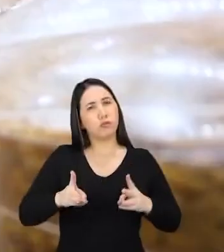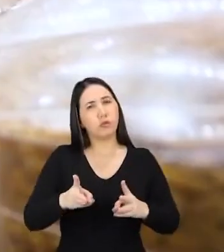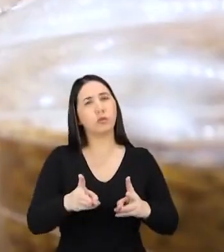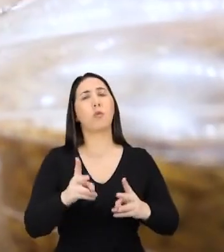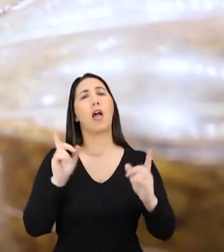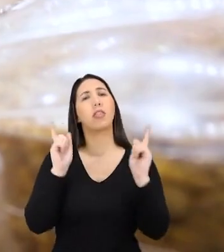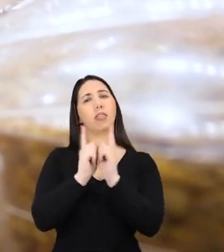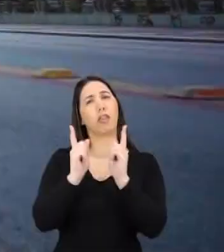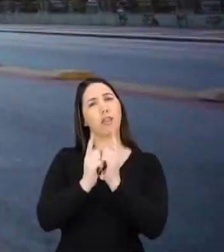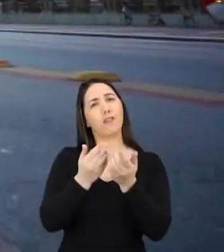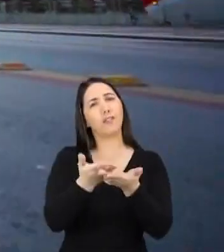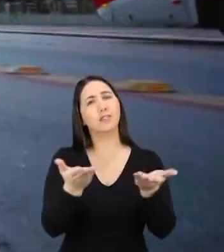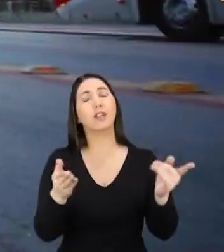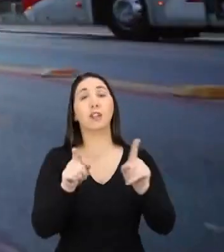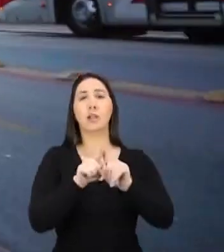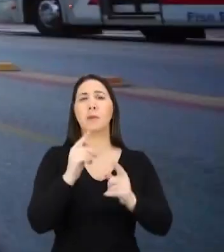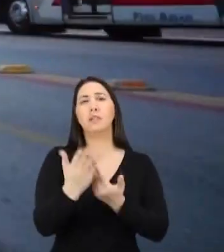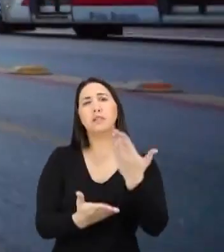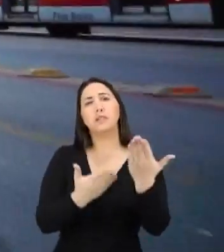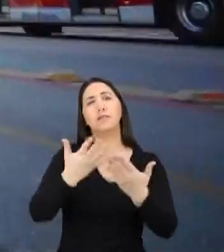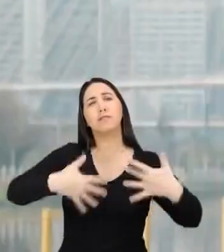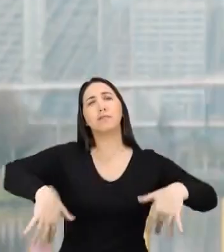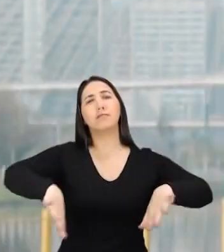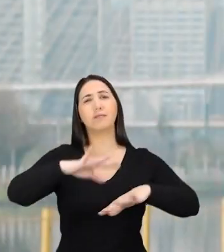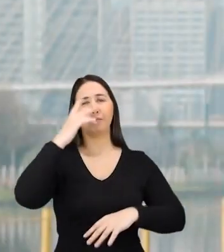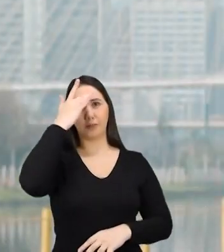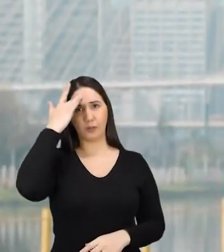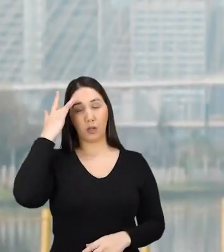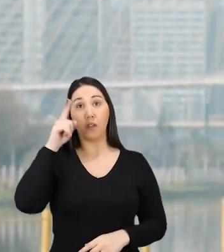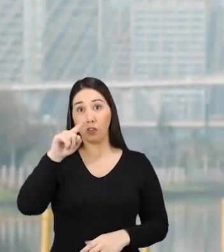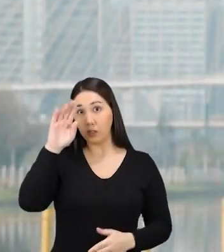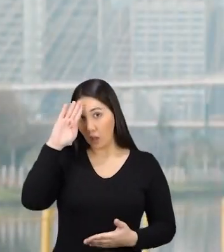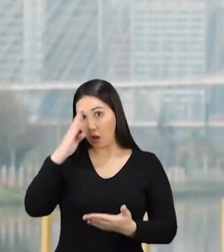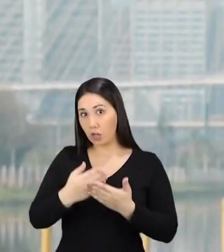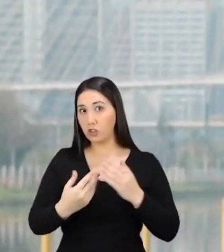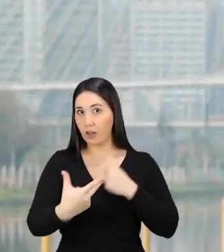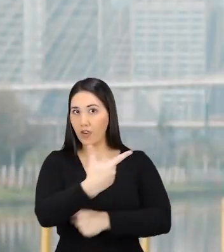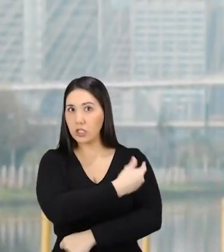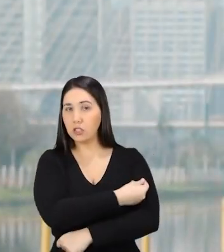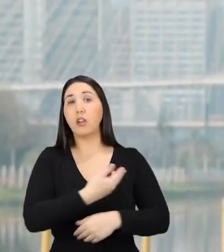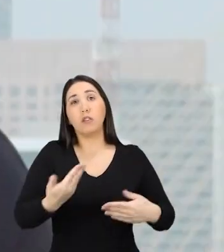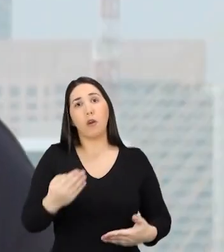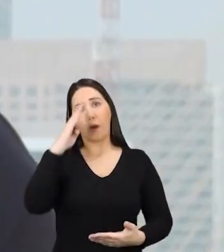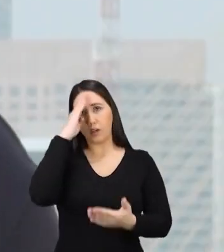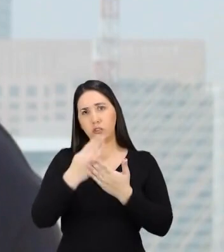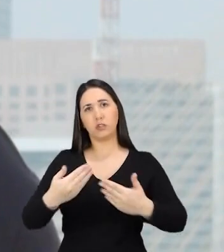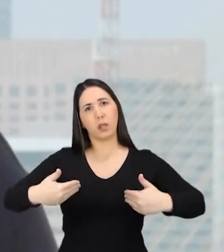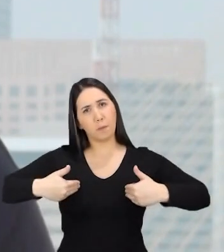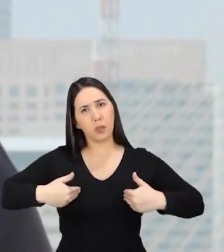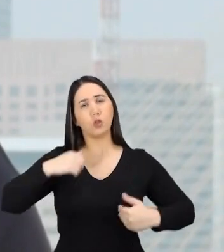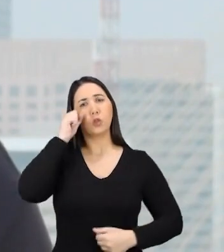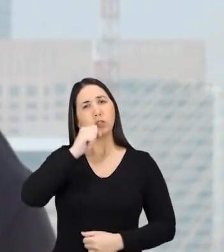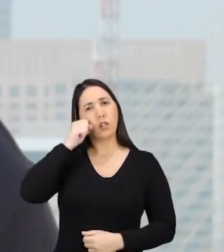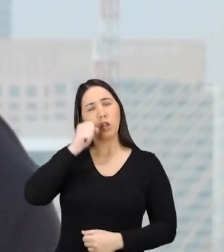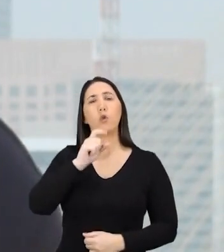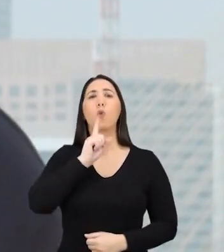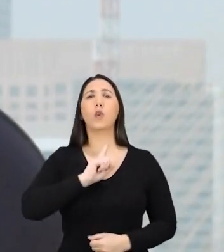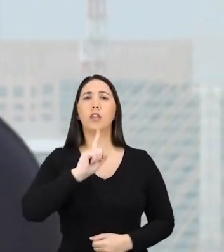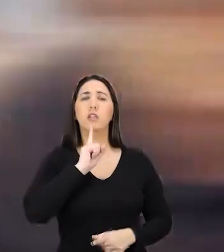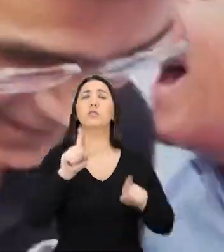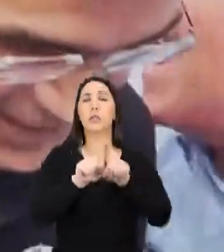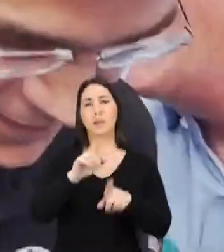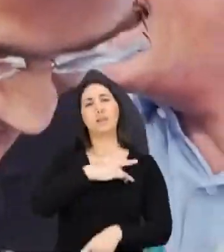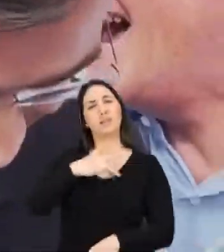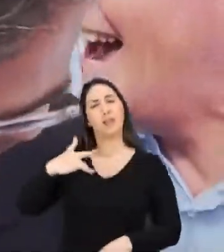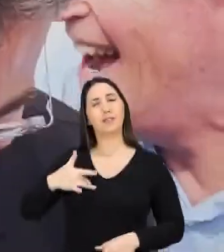continuar a atender você e servir aos paulistas. Se você confiou na vacina, peço que confie em mim. Senador do Rodrigo e da saúde